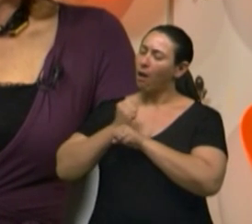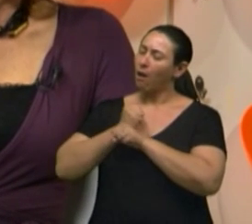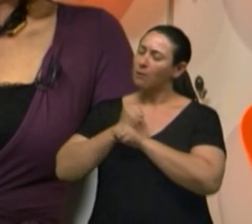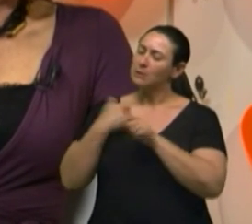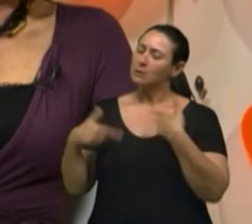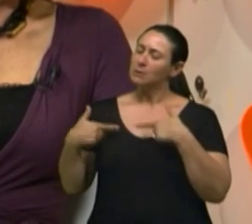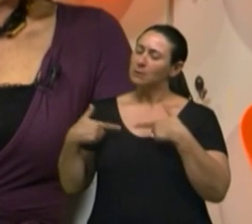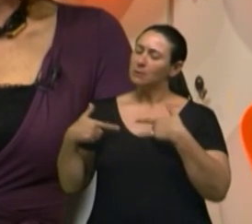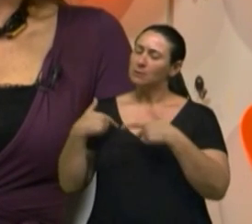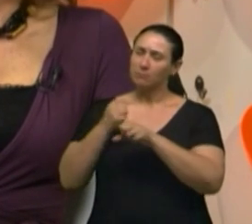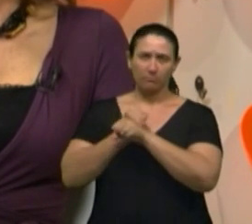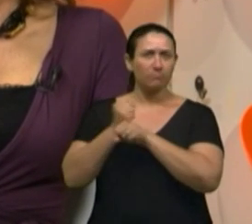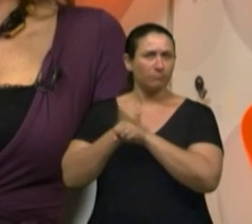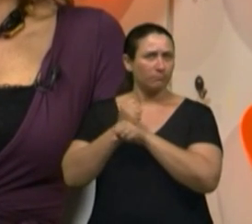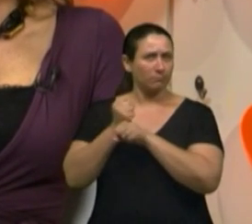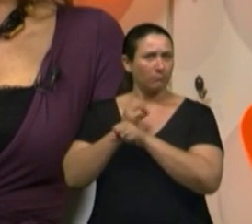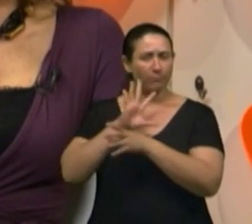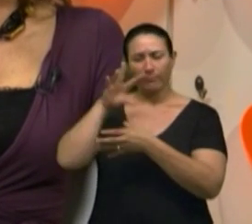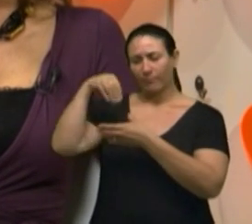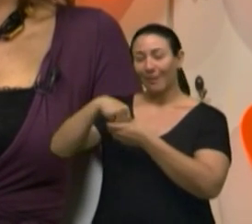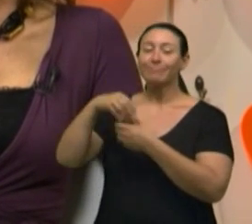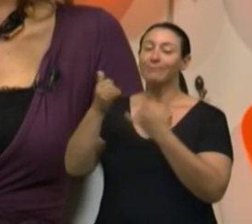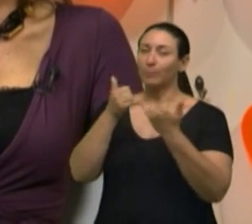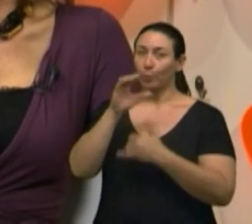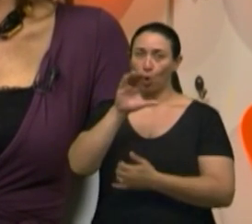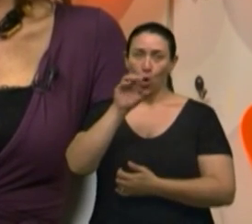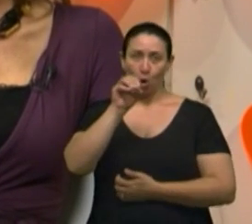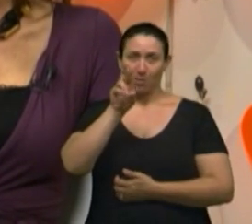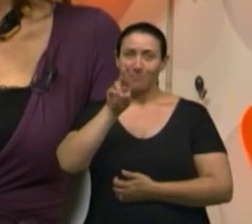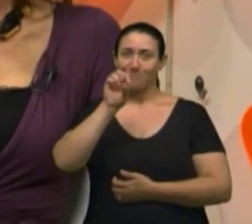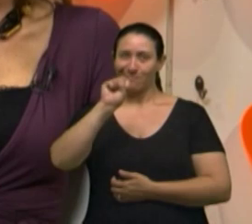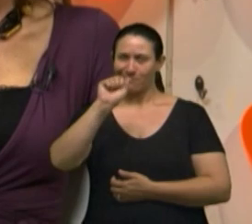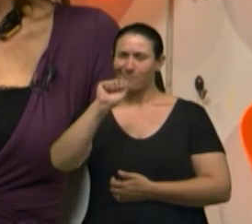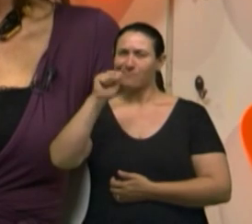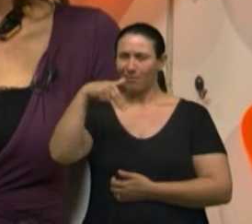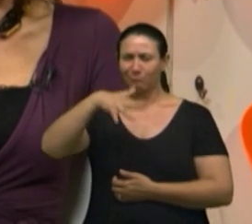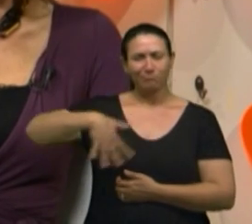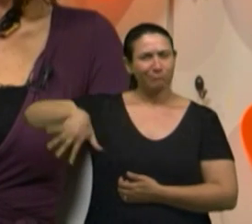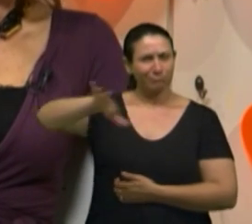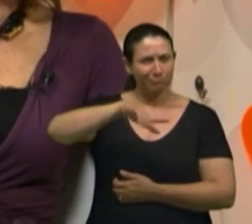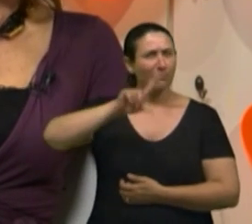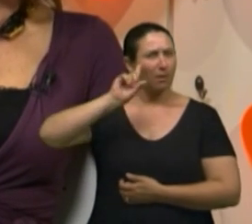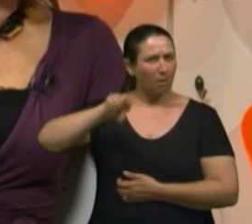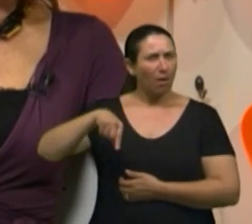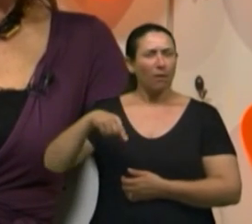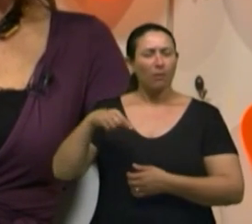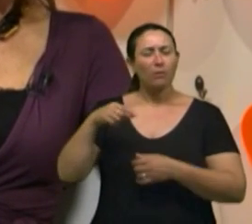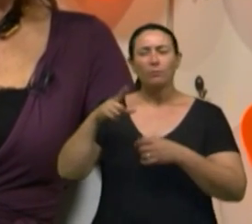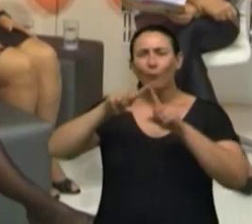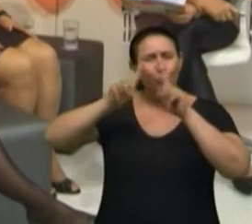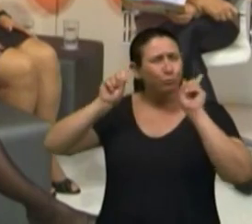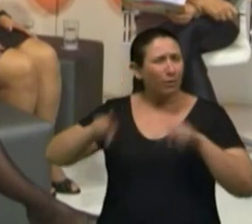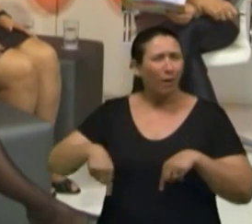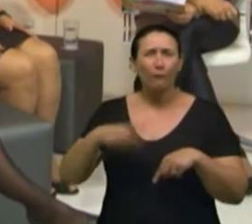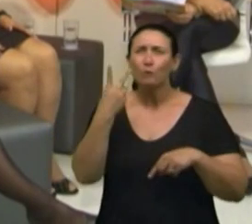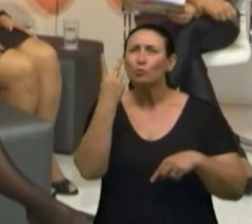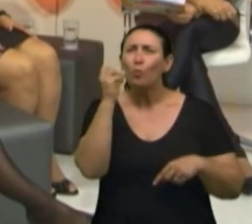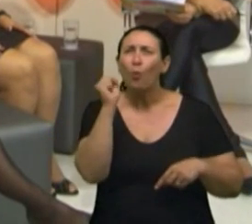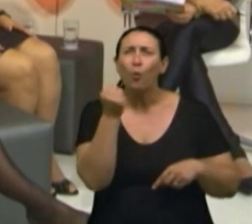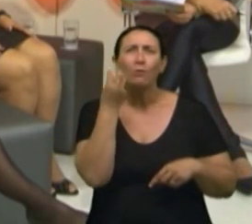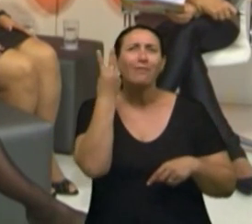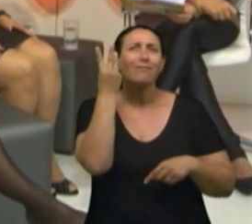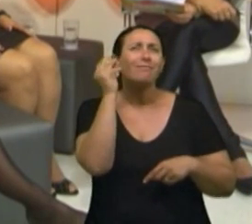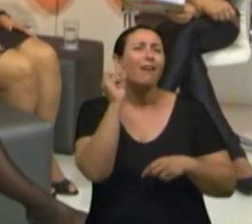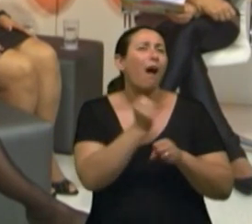principalmente na companhia, né? Que são funcionários de 28, 30, 36 anos. Funcionário de carreira, como a gente chama, né?